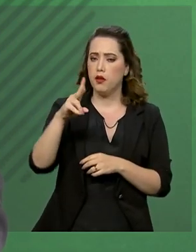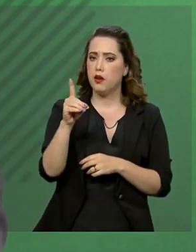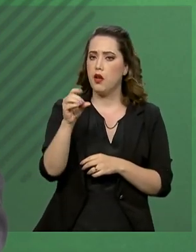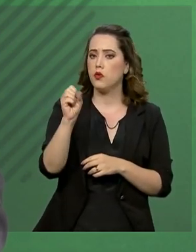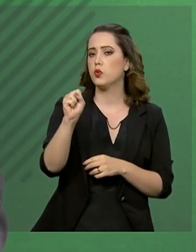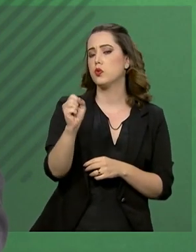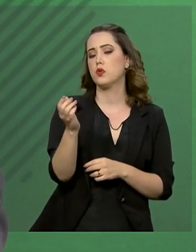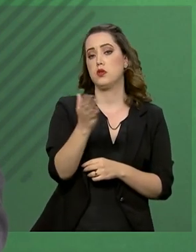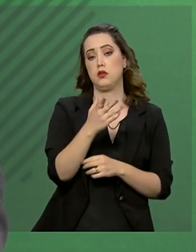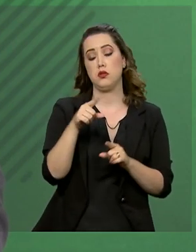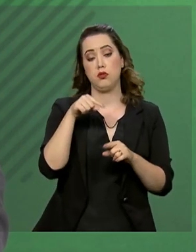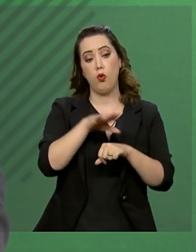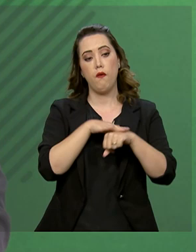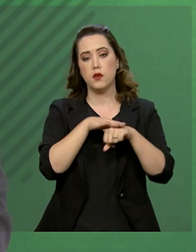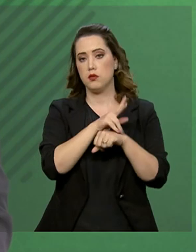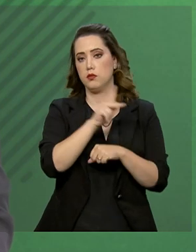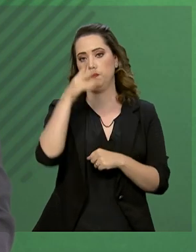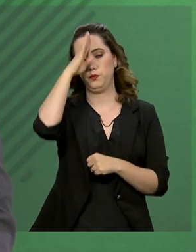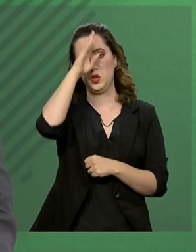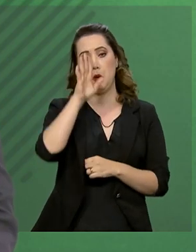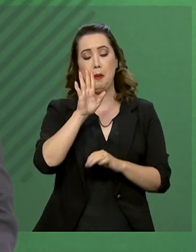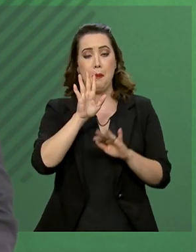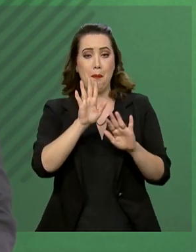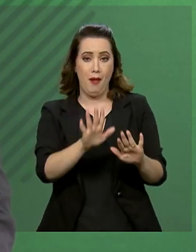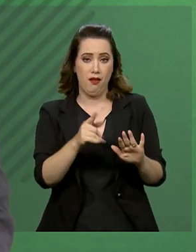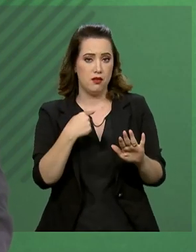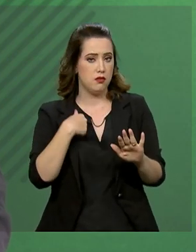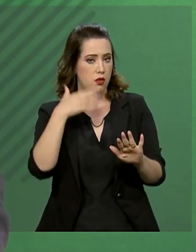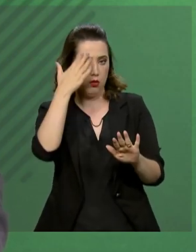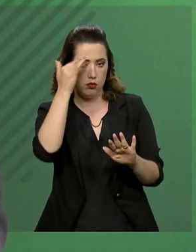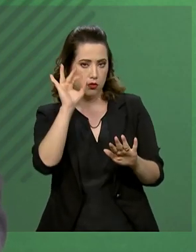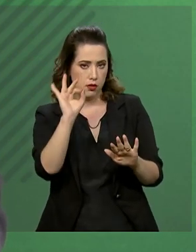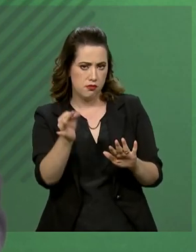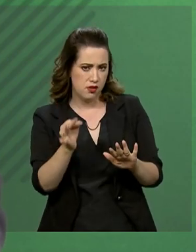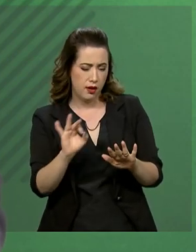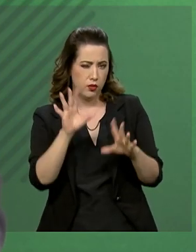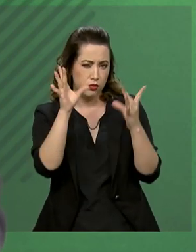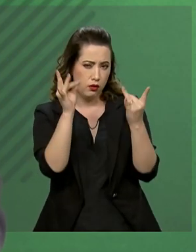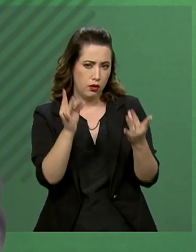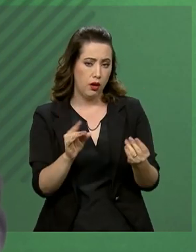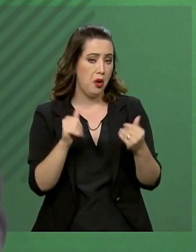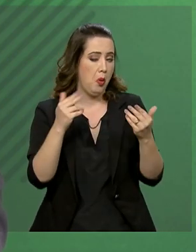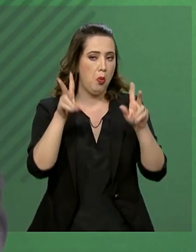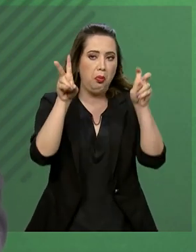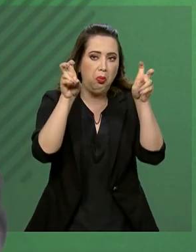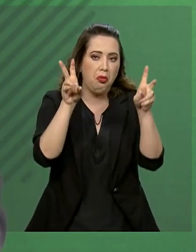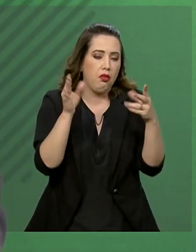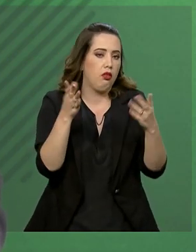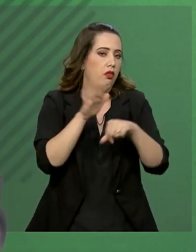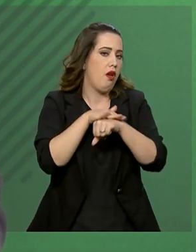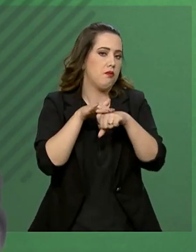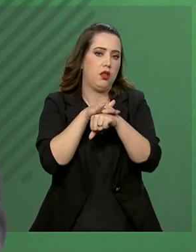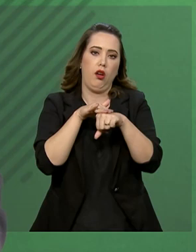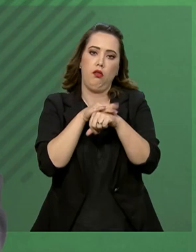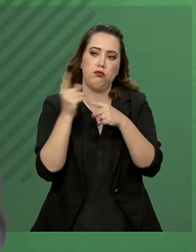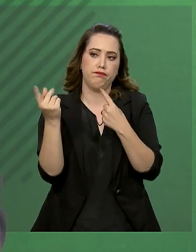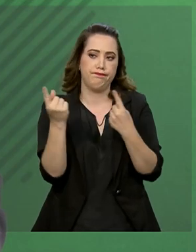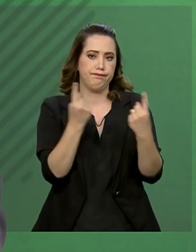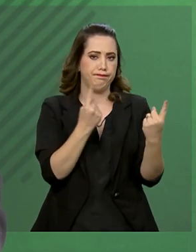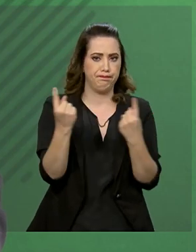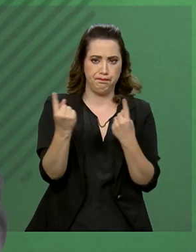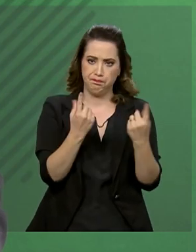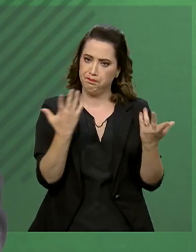conversar com o presidente. Não obstante, eu não tenho informações específicas sobre as pautas que o deputado Marcos